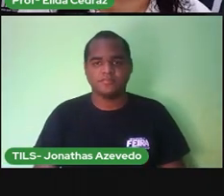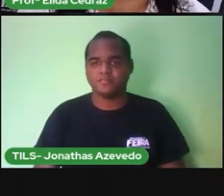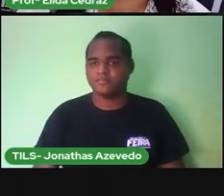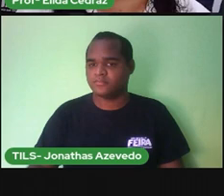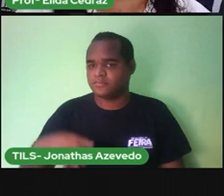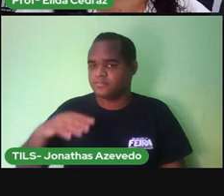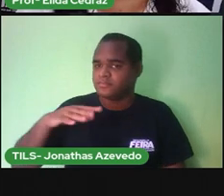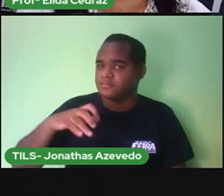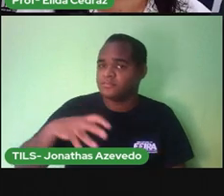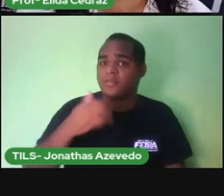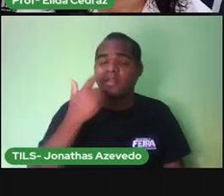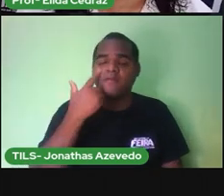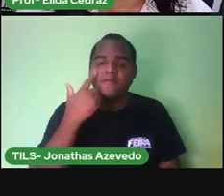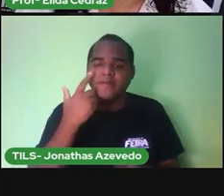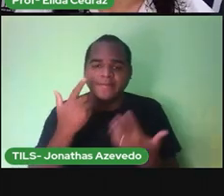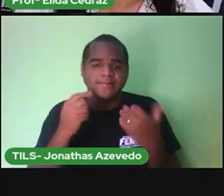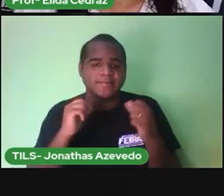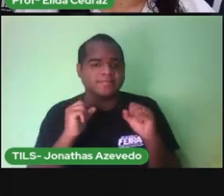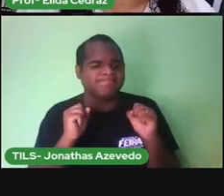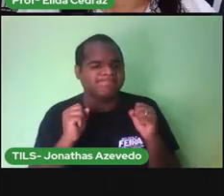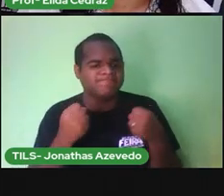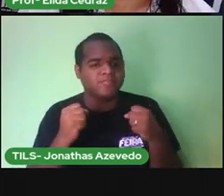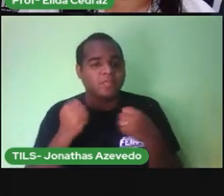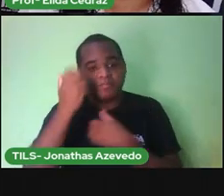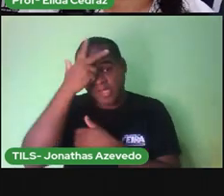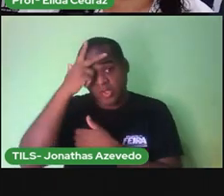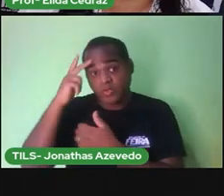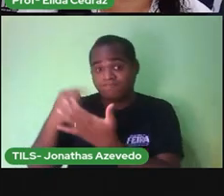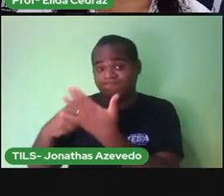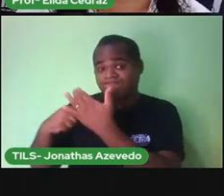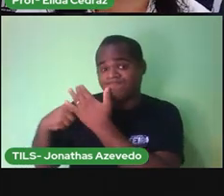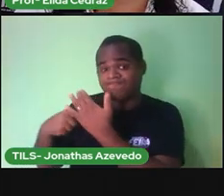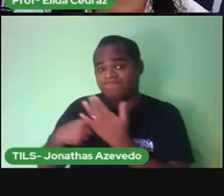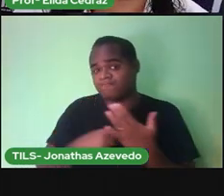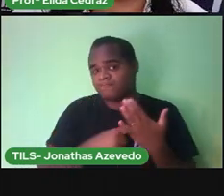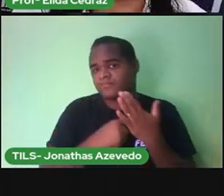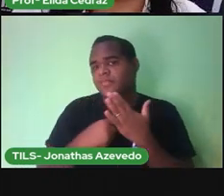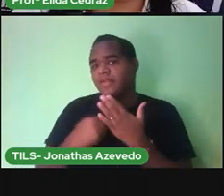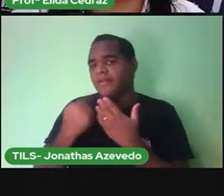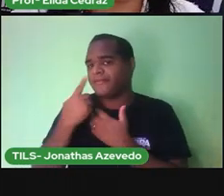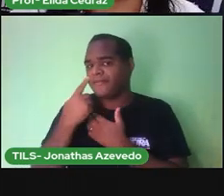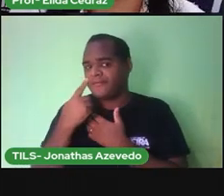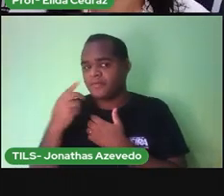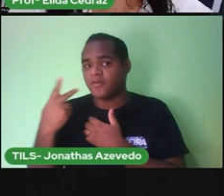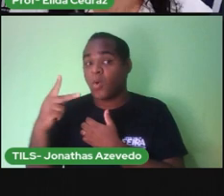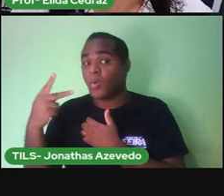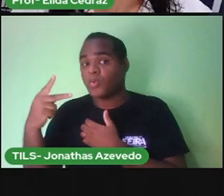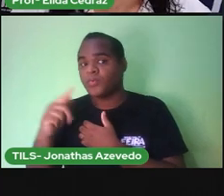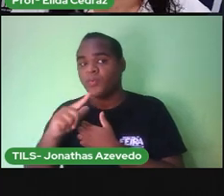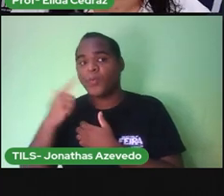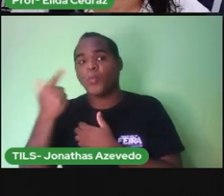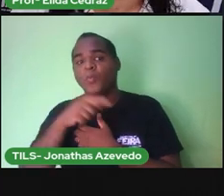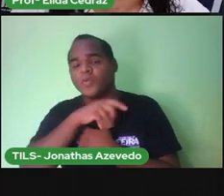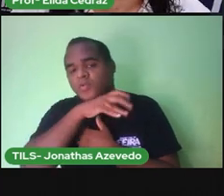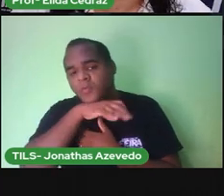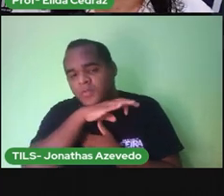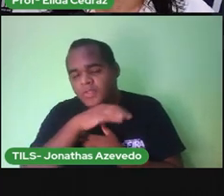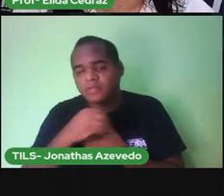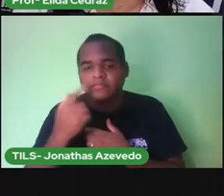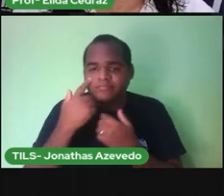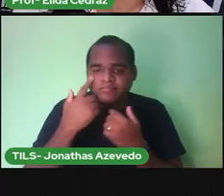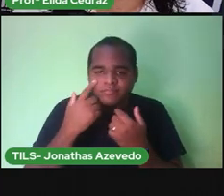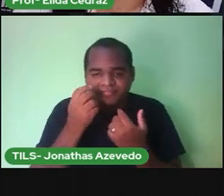à busca de reforço. Logo adiante, viu a capivara dormindo embaixo de uma árvore.